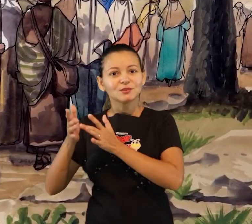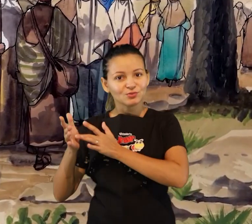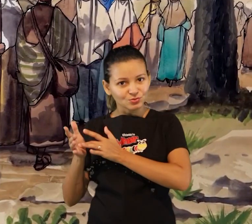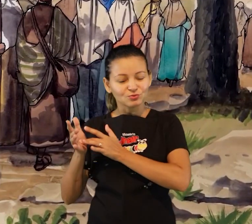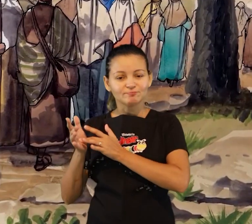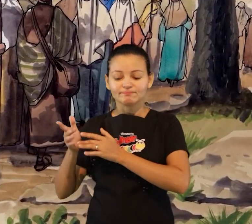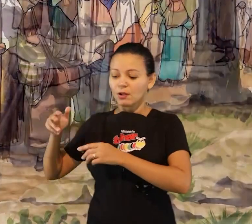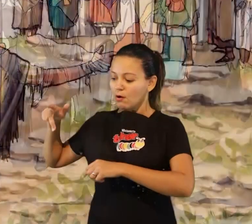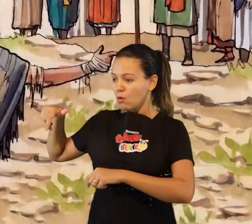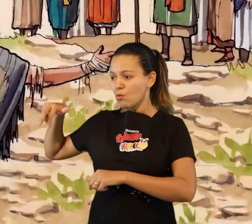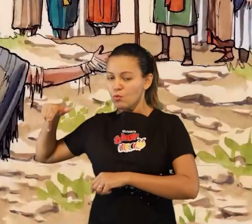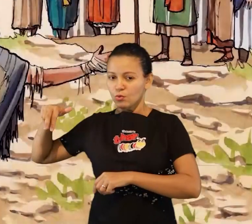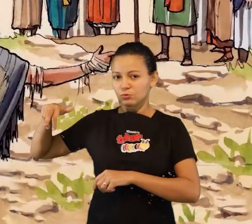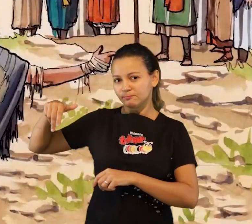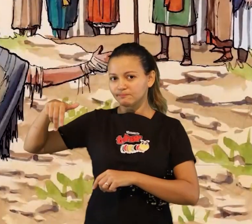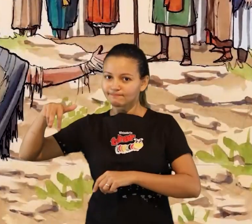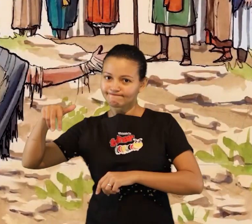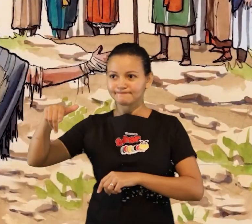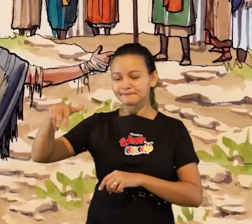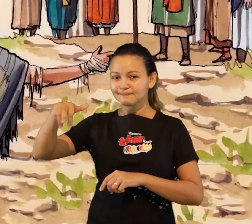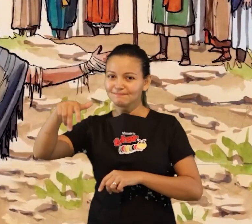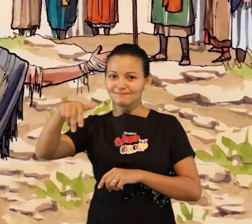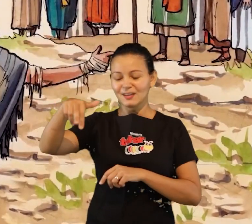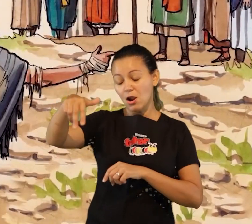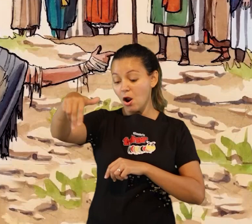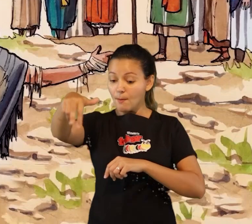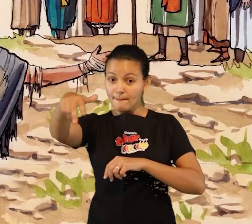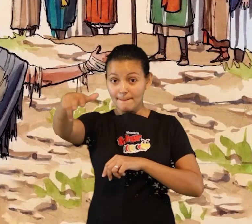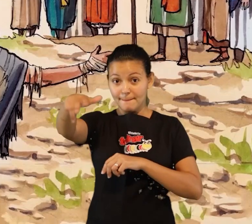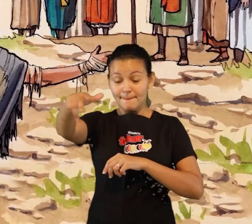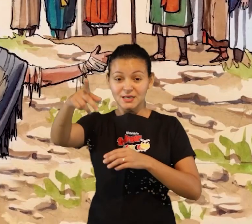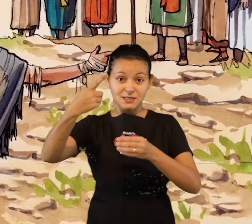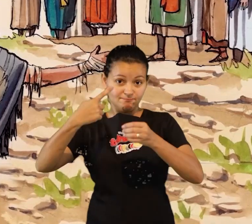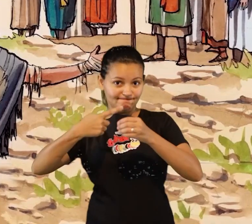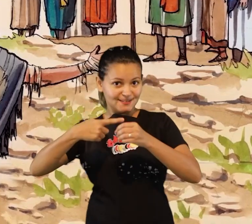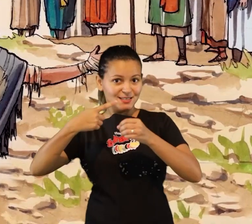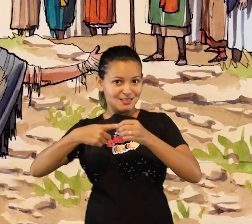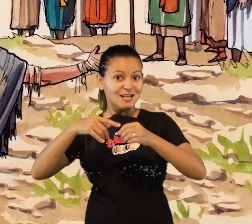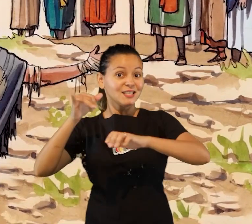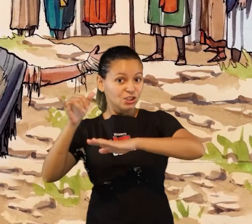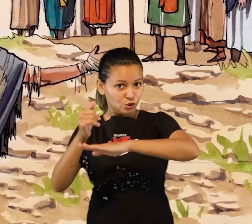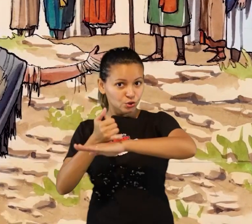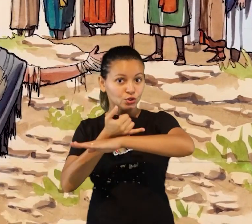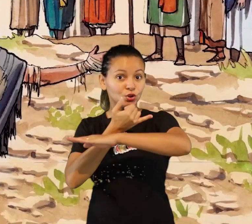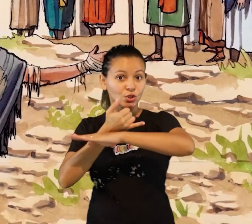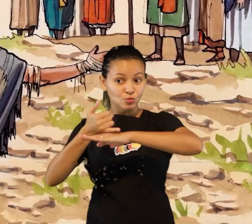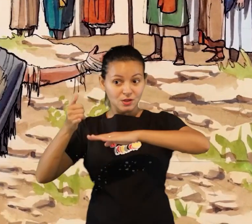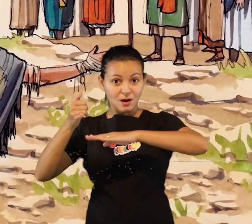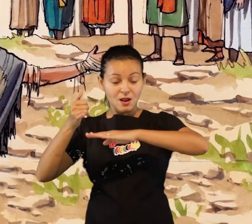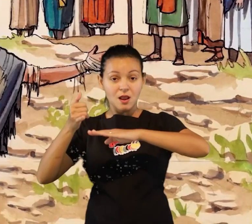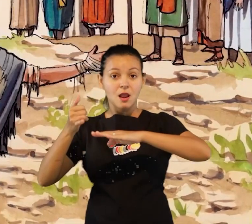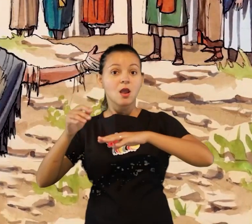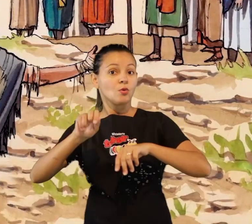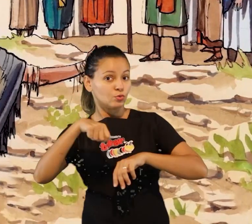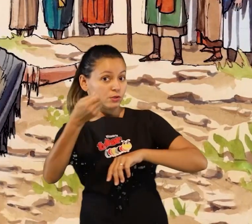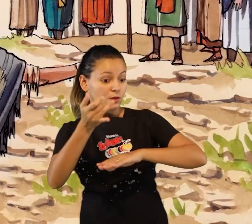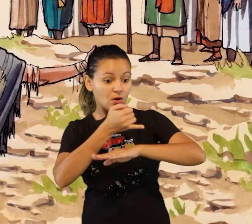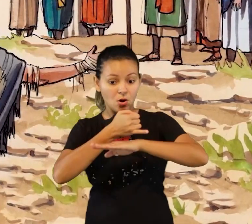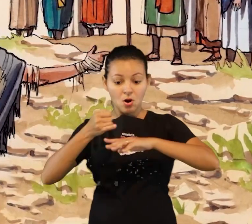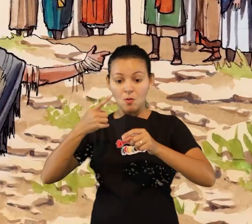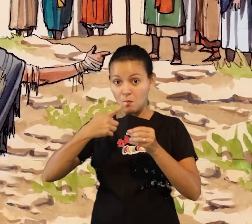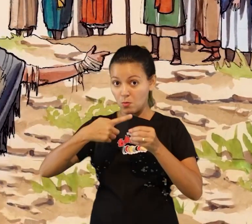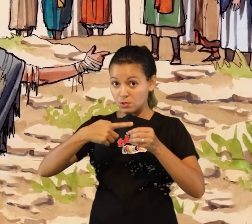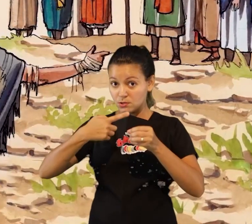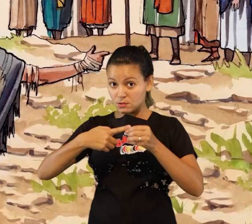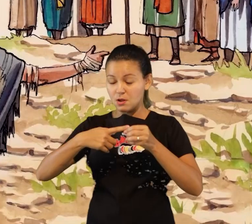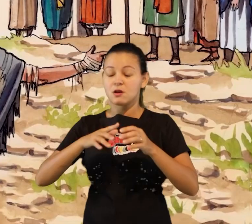entrando num povoado dez leprosos foram a encontro foram se encontrar com ele eles procuraram de